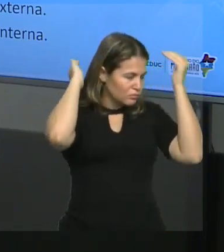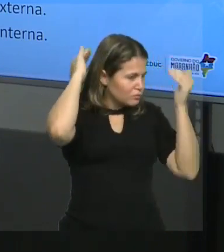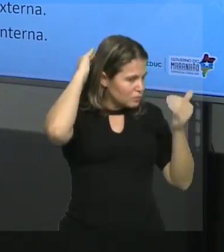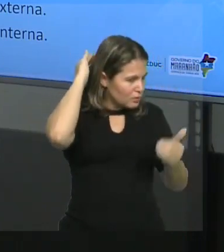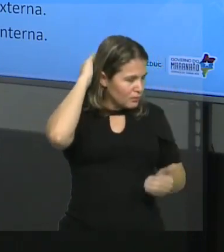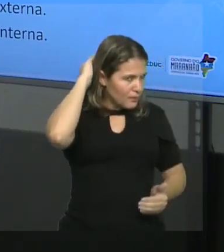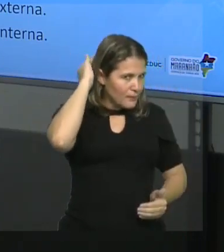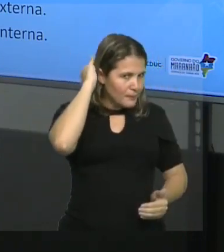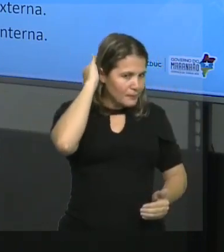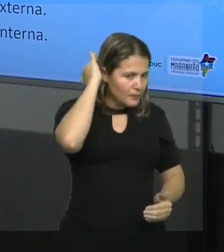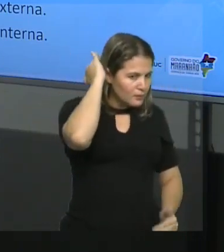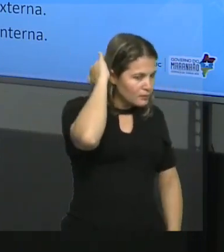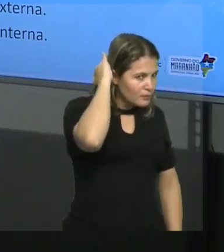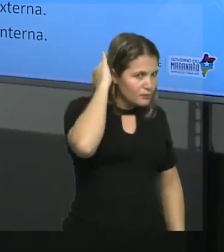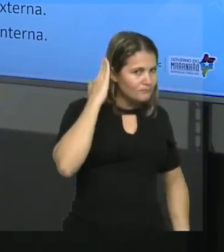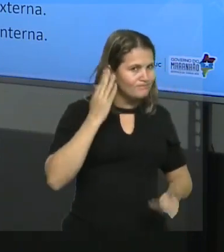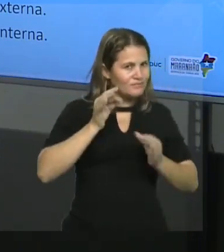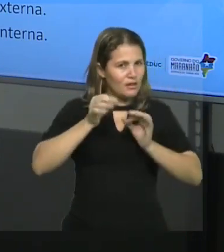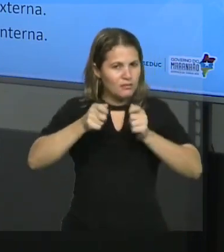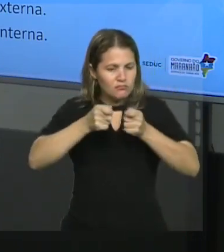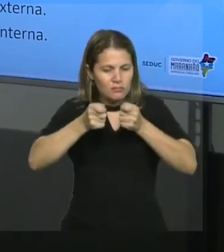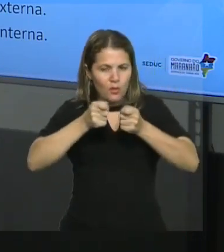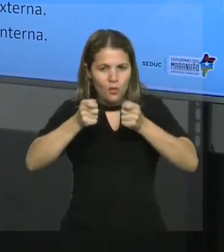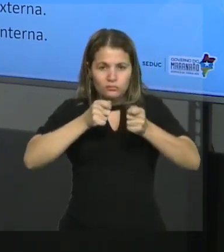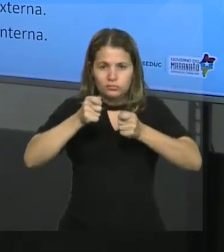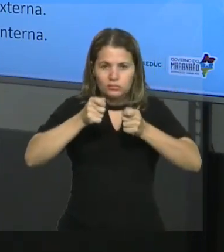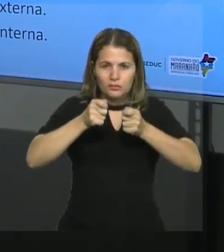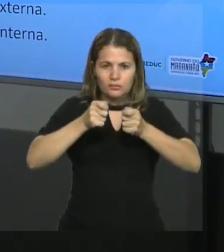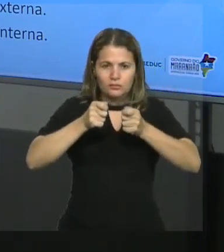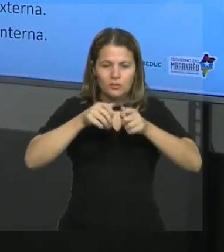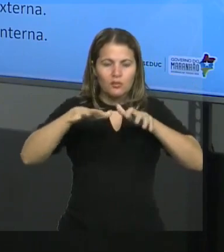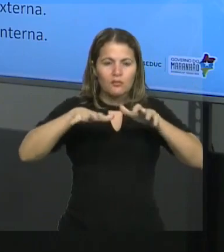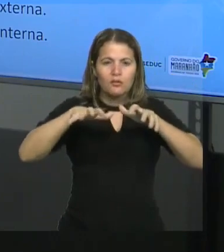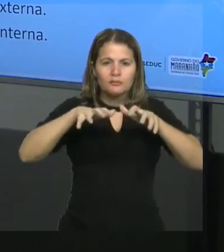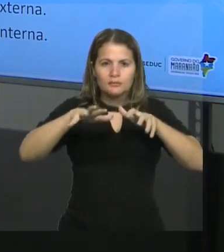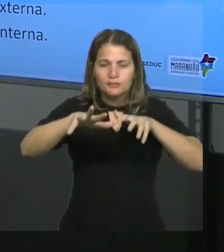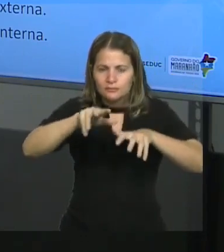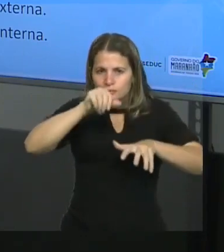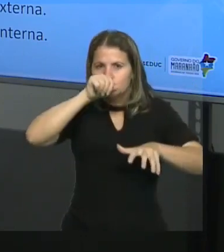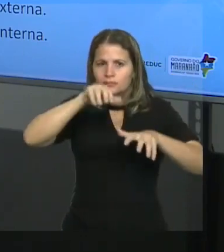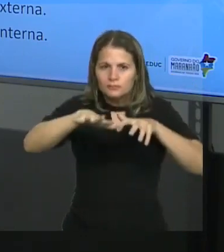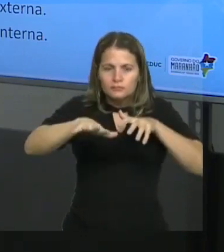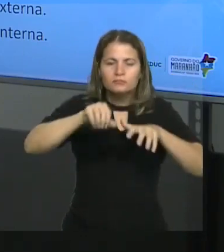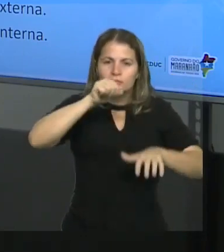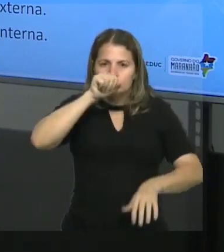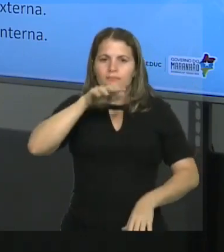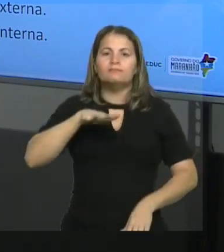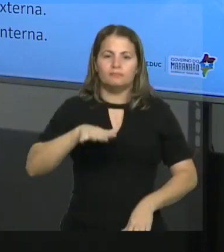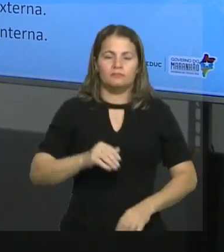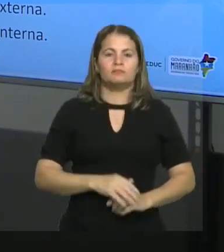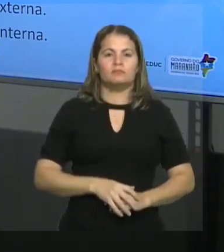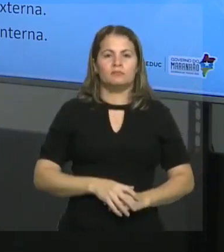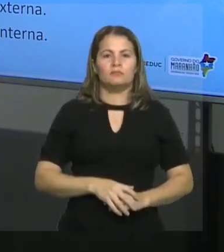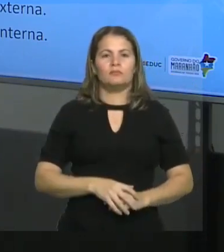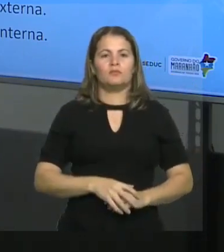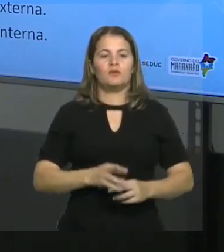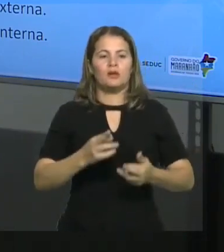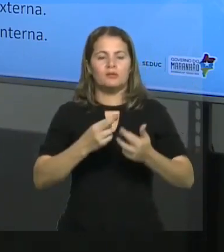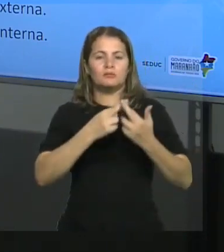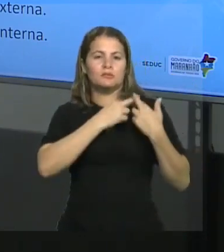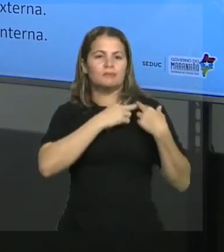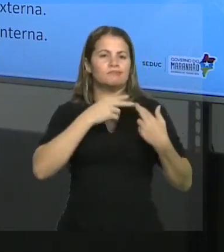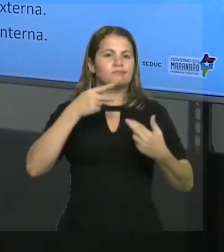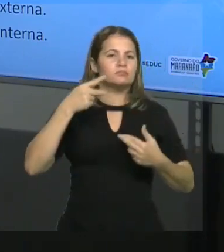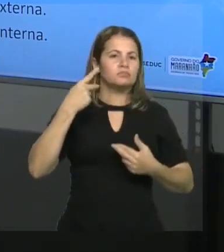controla a respiração. movimentos respiratórios involuntários são controlados por ele. E o principal sensor